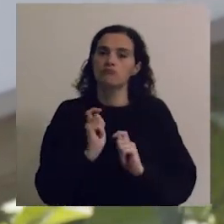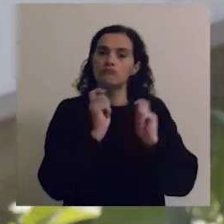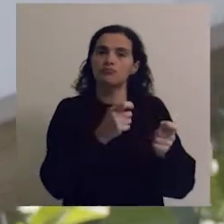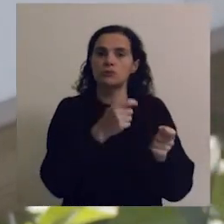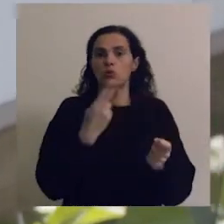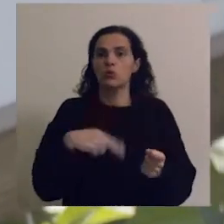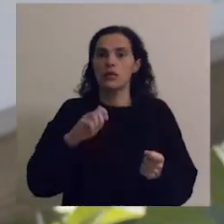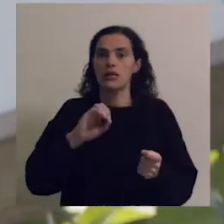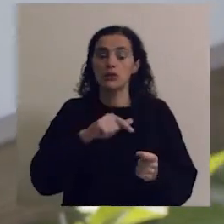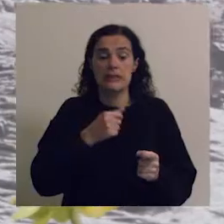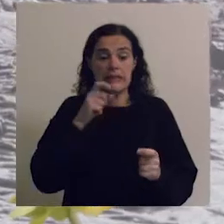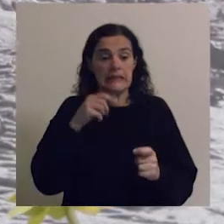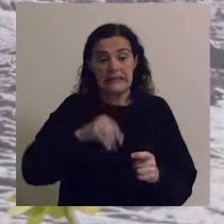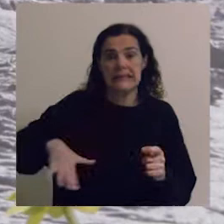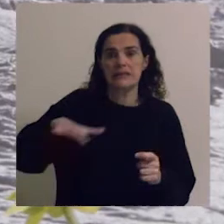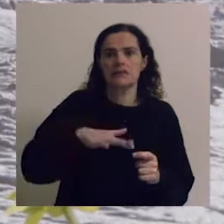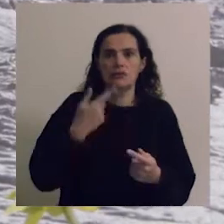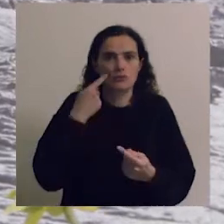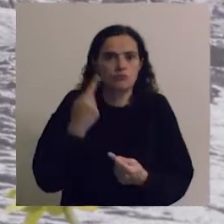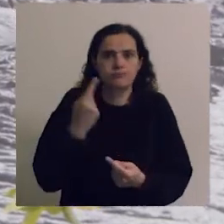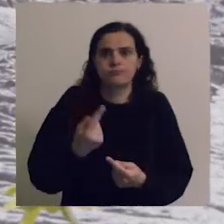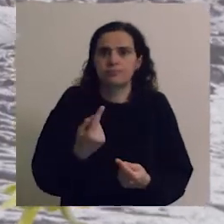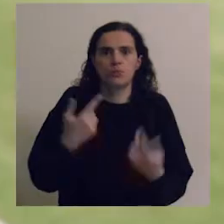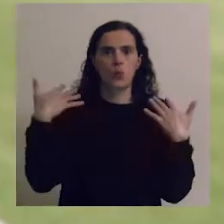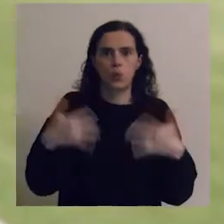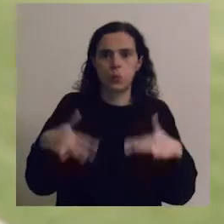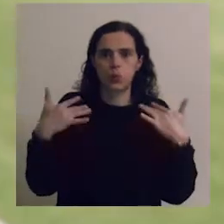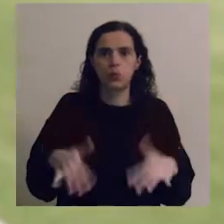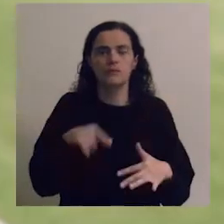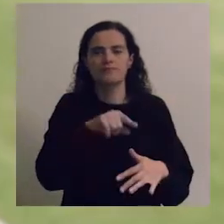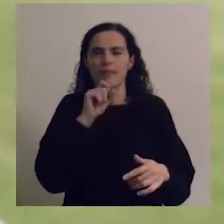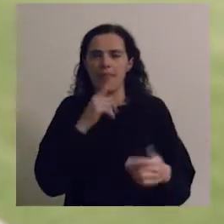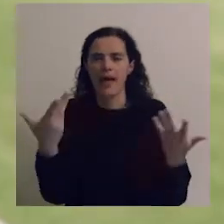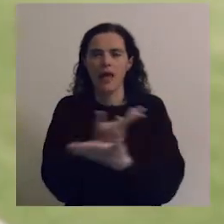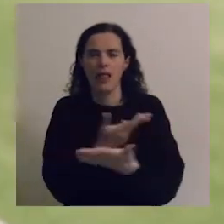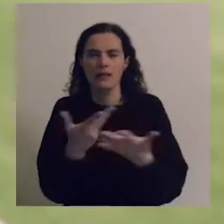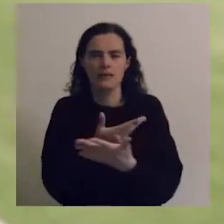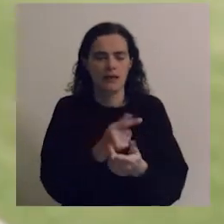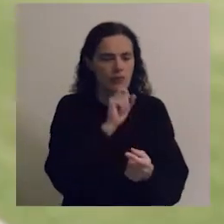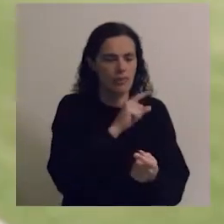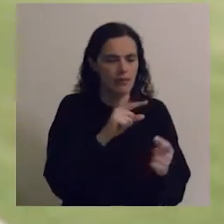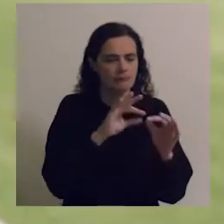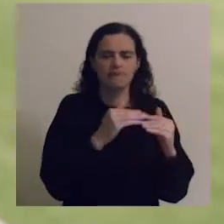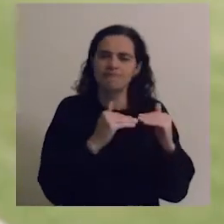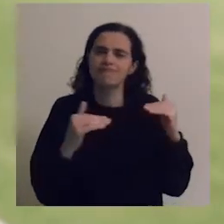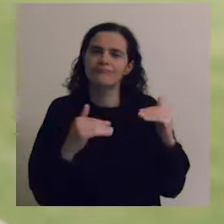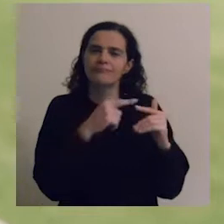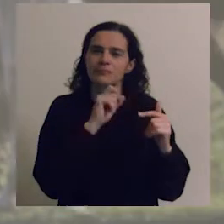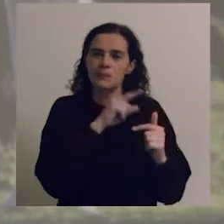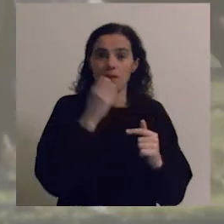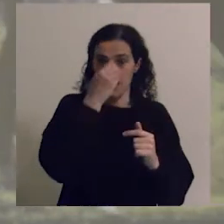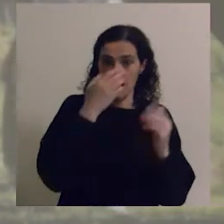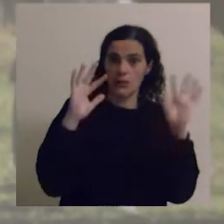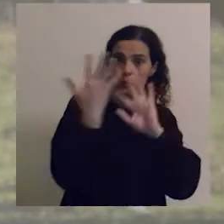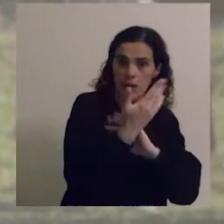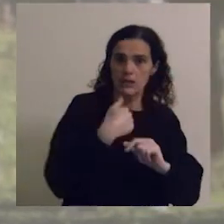pela Unesco como territórios absolutamente excepcionais, na relação de harmonia que foram estabelecendo entre